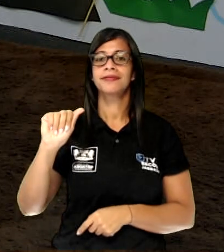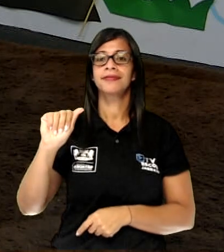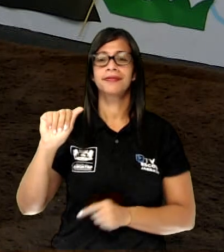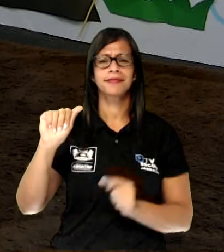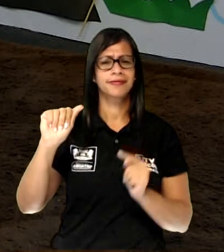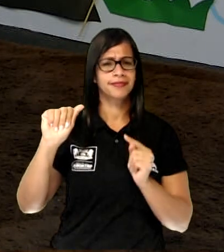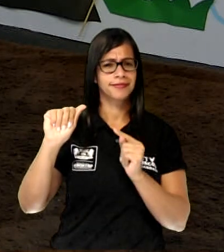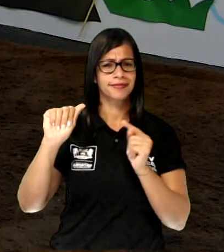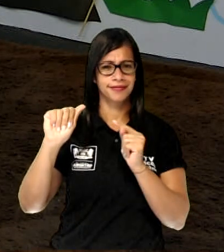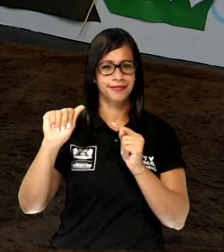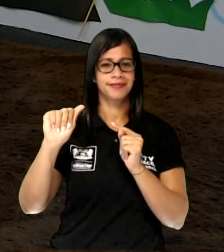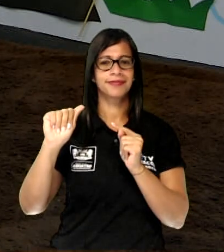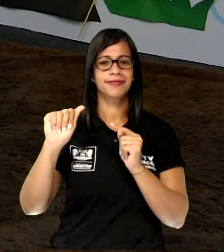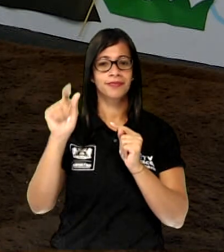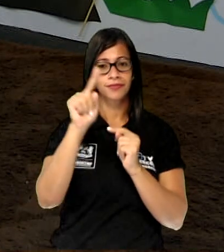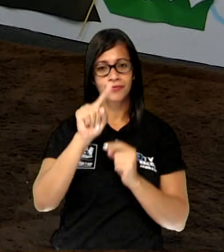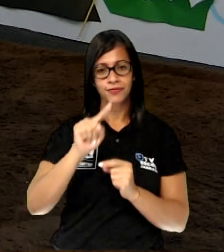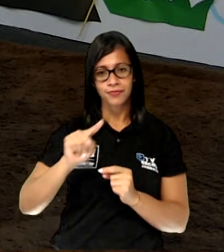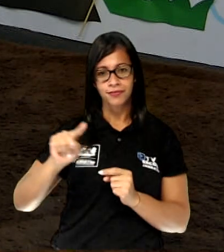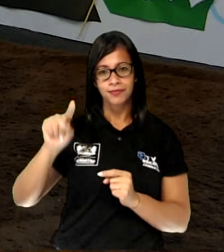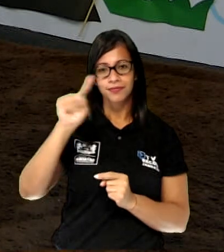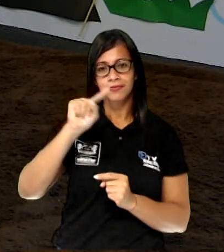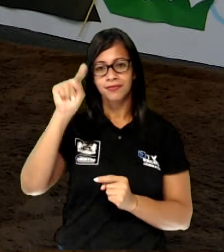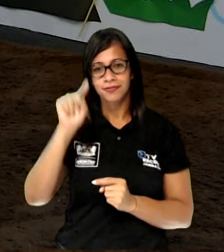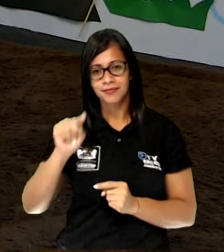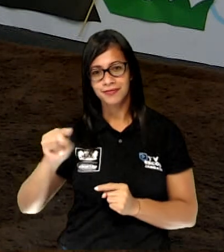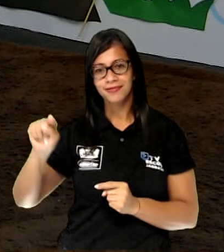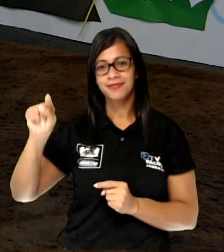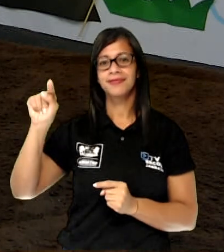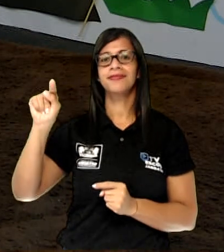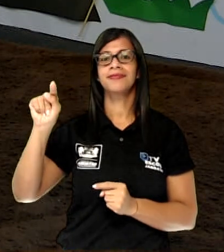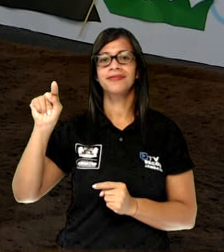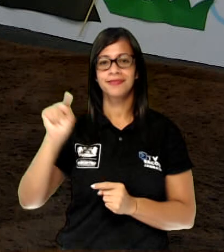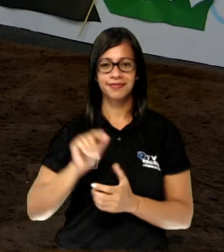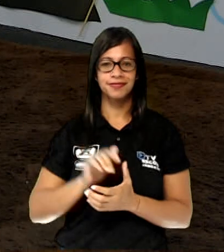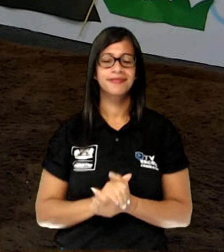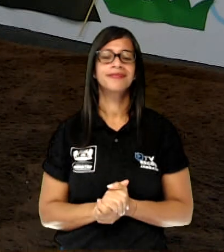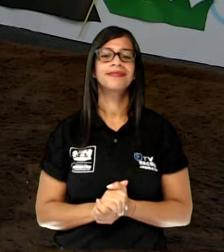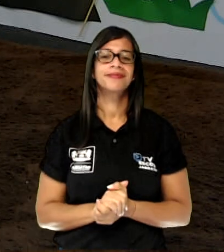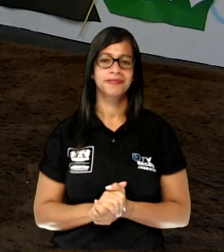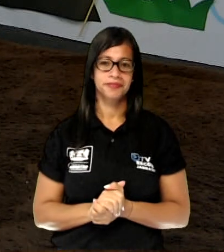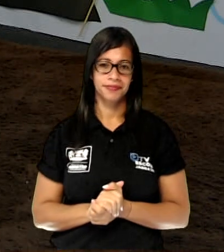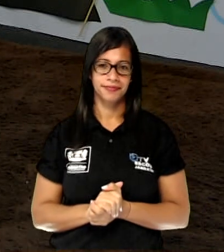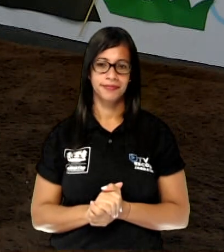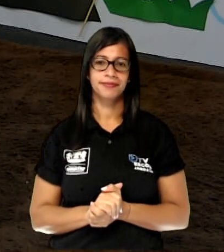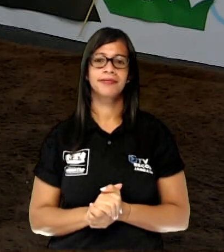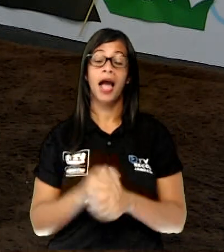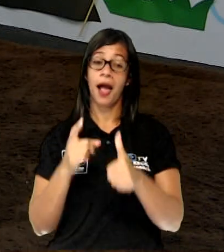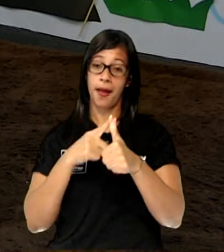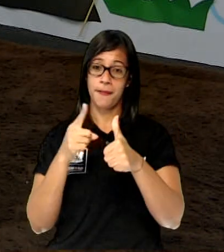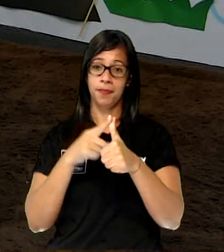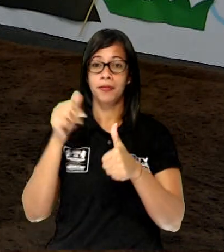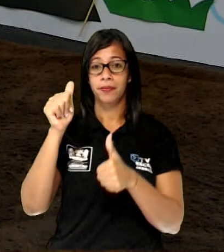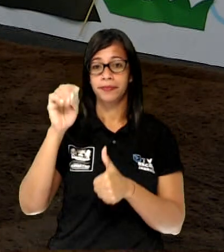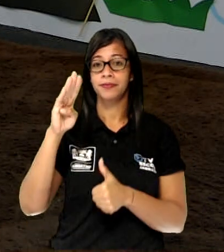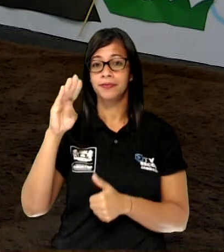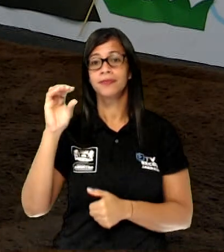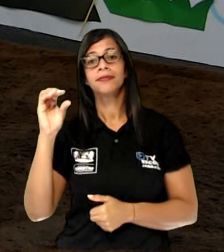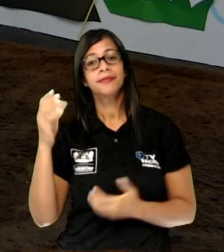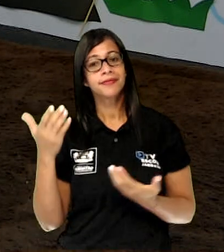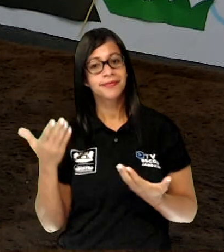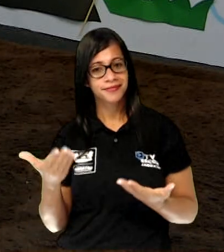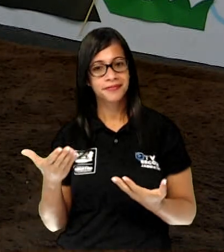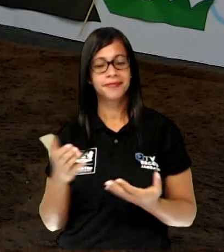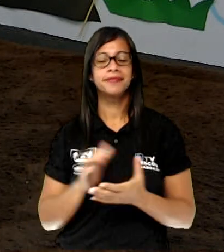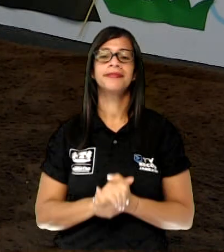Que sobe, desce e tem um tracinho no meio. A letrinha A. A primeira do nosso alfabeto. Pois bem.